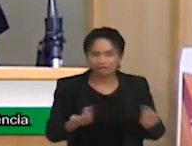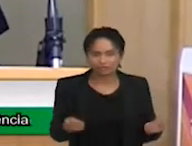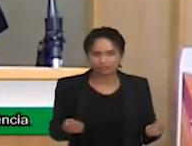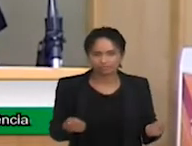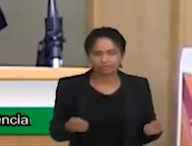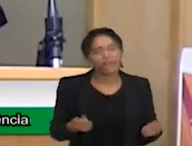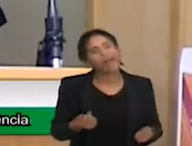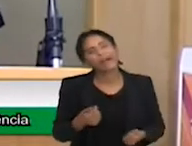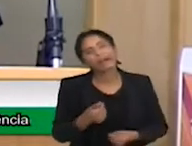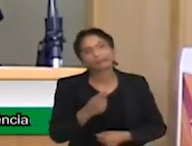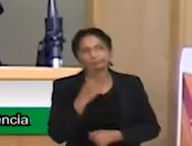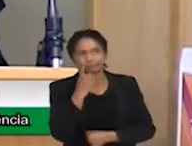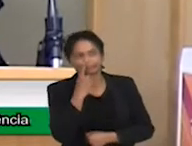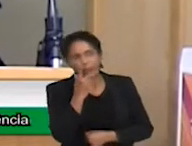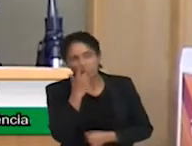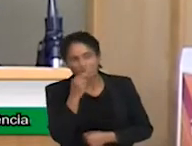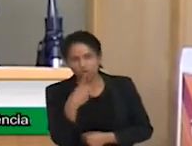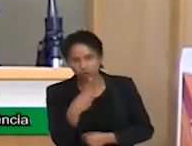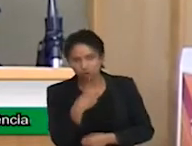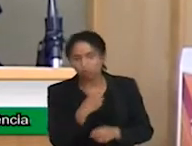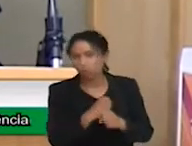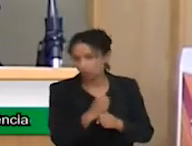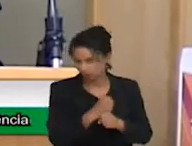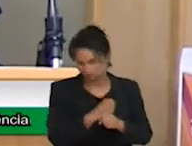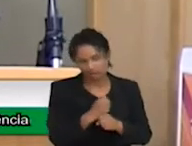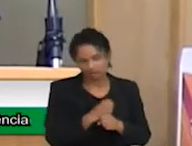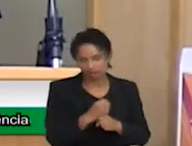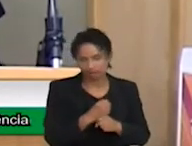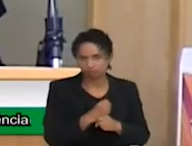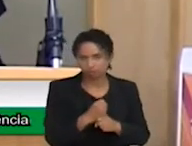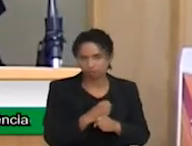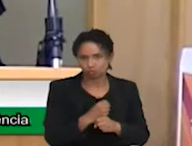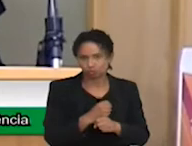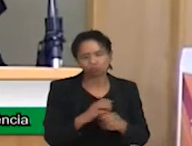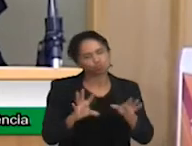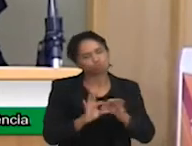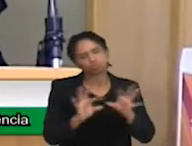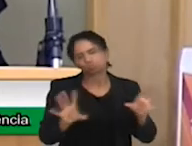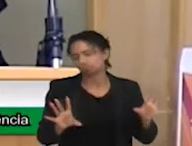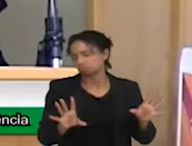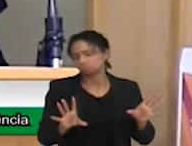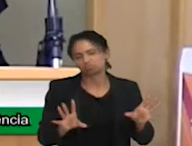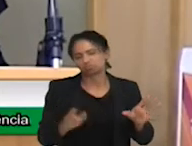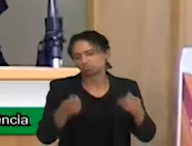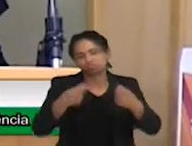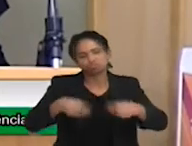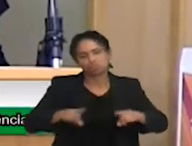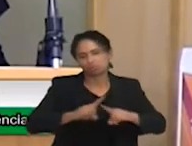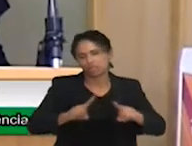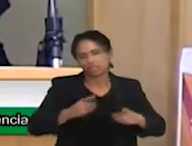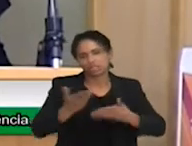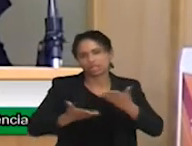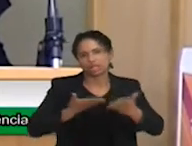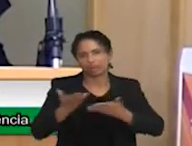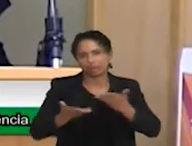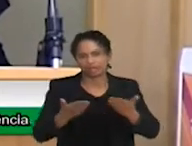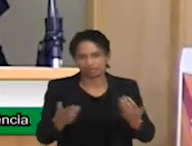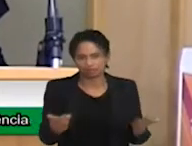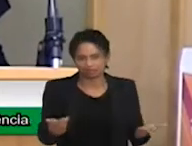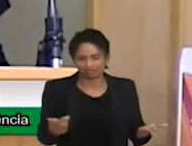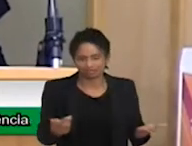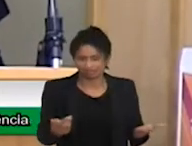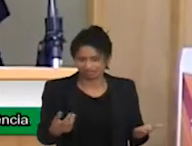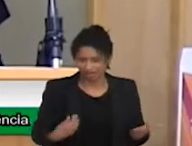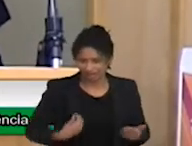que a gente vai daqui a dois anos dar alta para ela, porque a gente tem objetivos de médio prazo? A vida dela não é de médio prazo. A vida